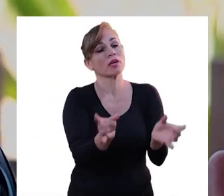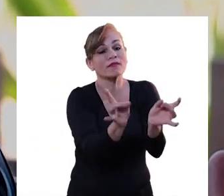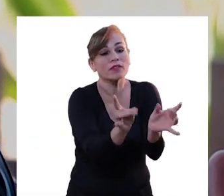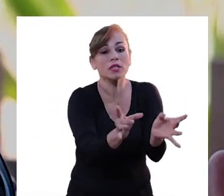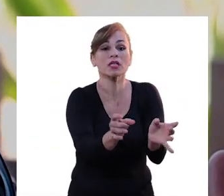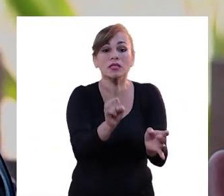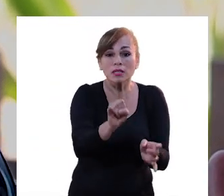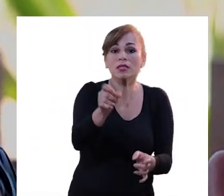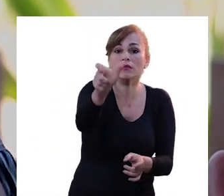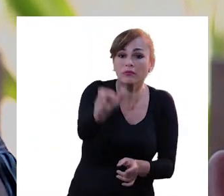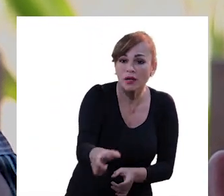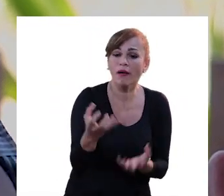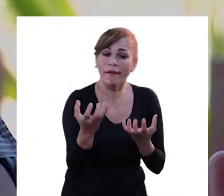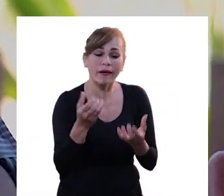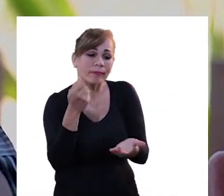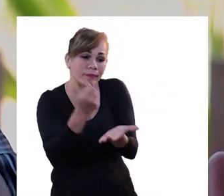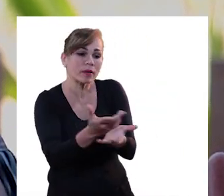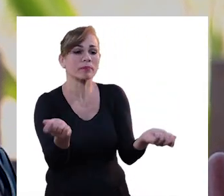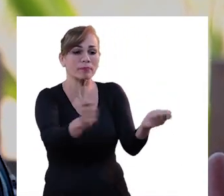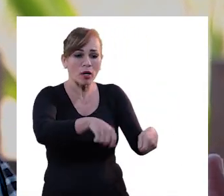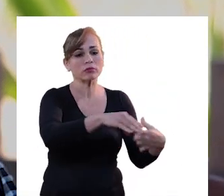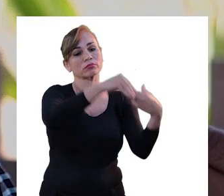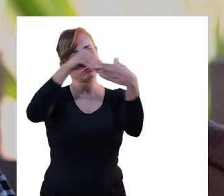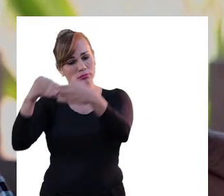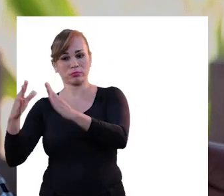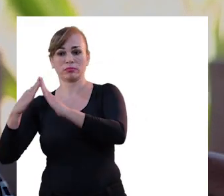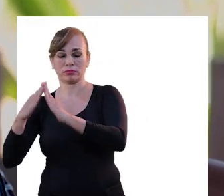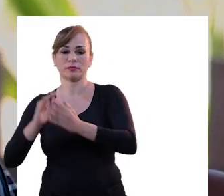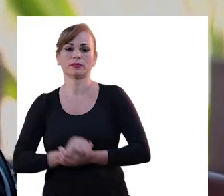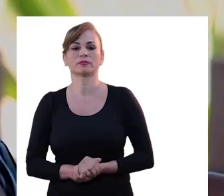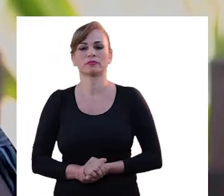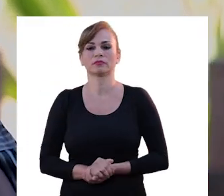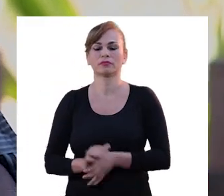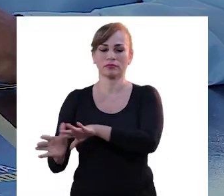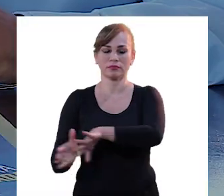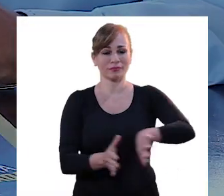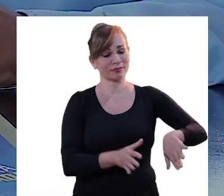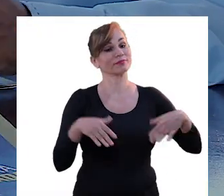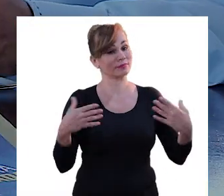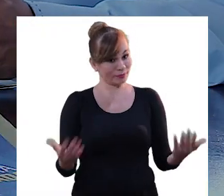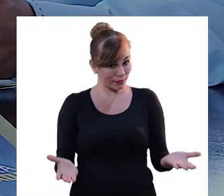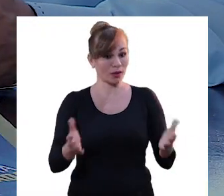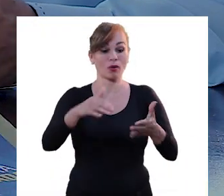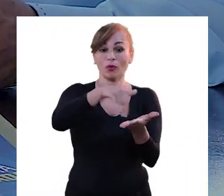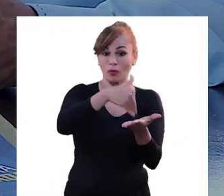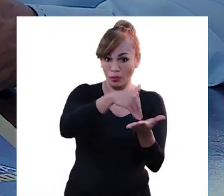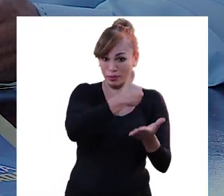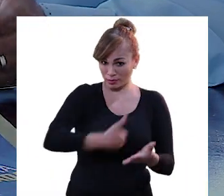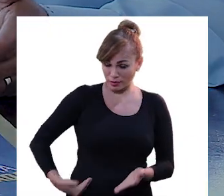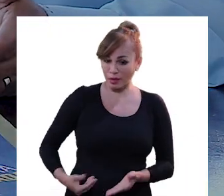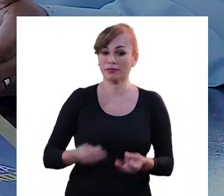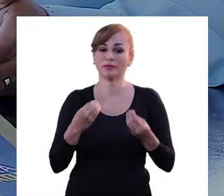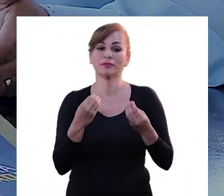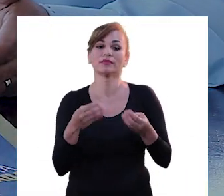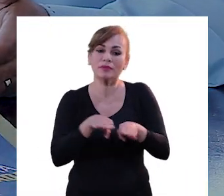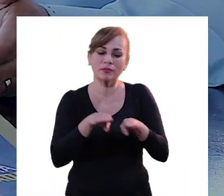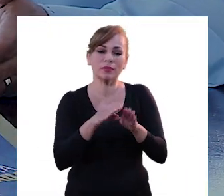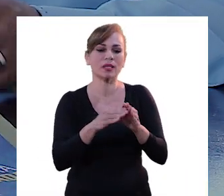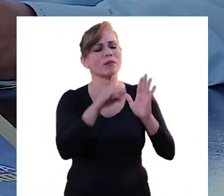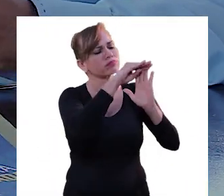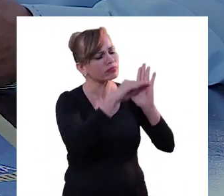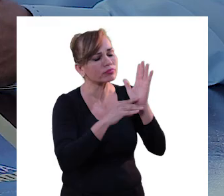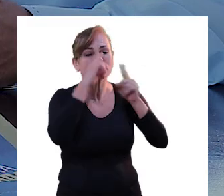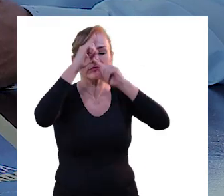eles podem estar disponíveis para aquelas pessoas que querem adquirir um material desse e levar para a sua casa. Túlio, estado produziu também uma cartilha para o